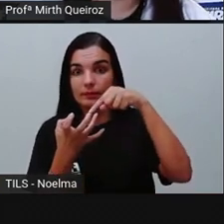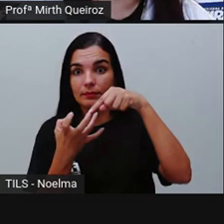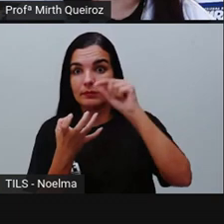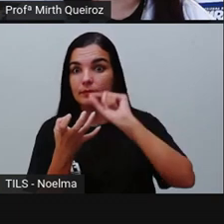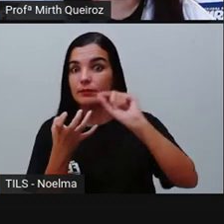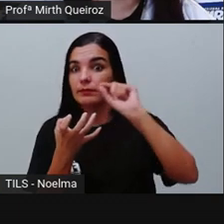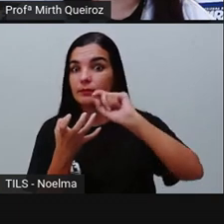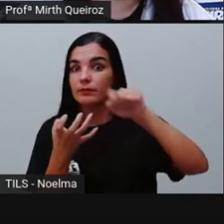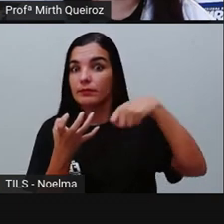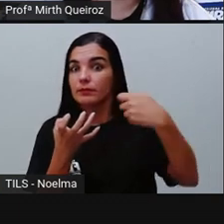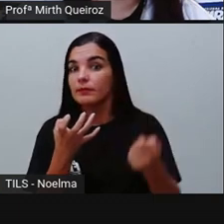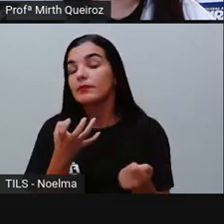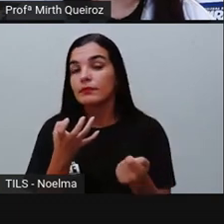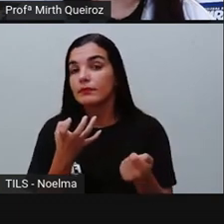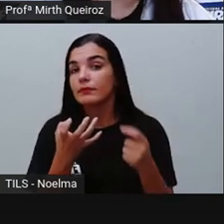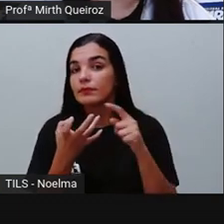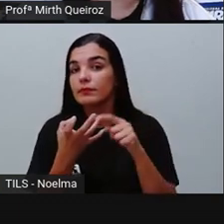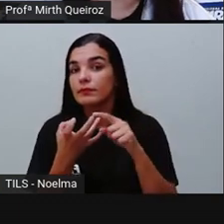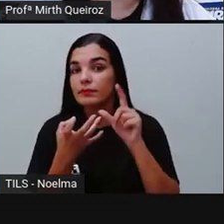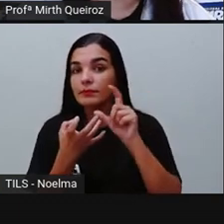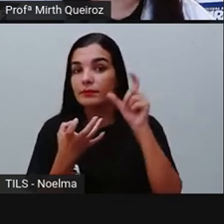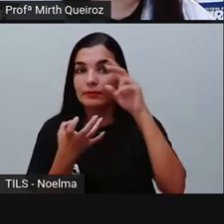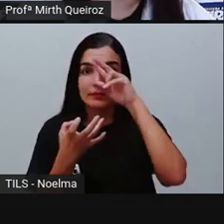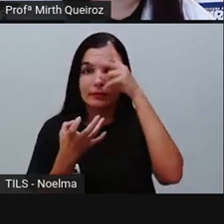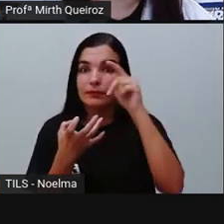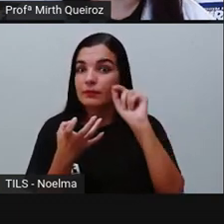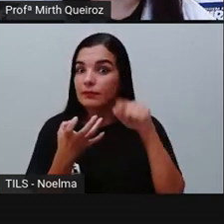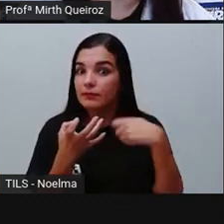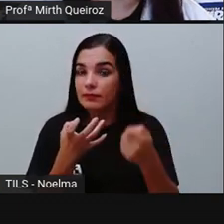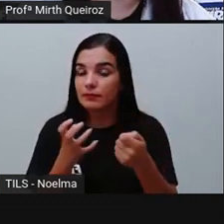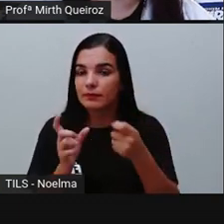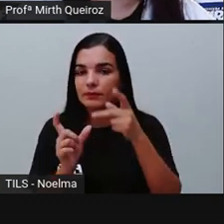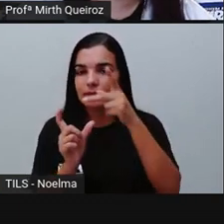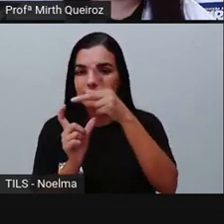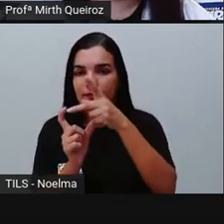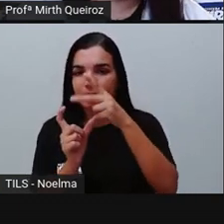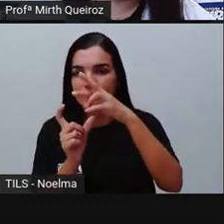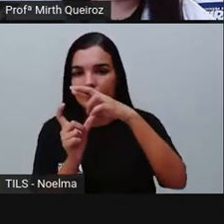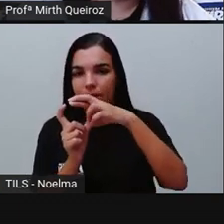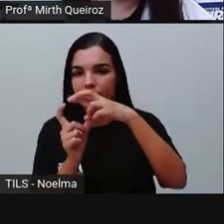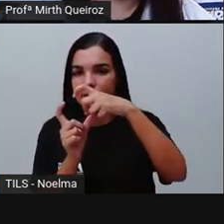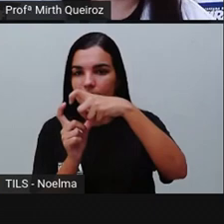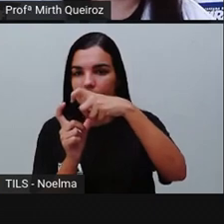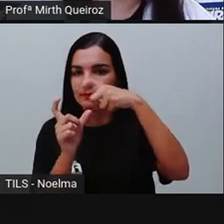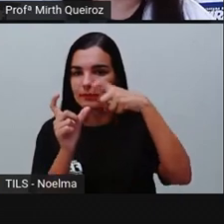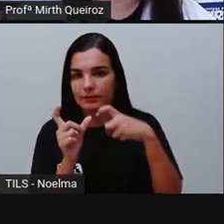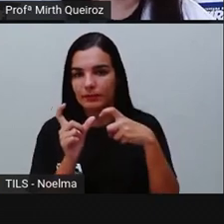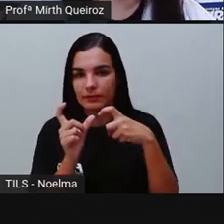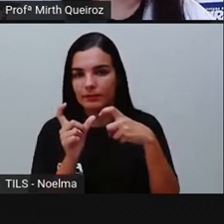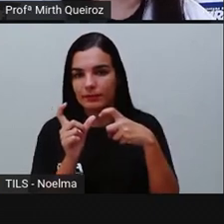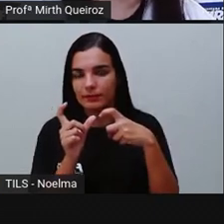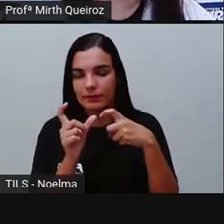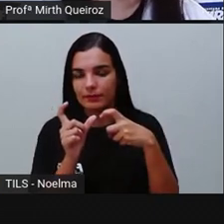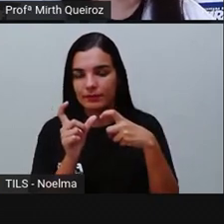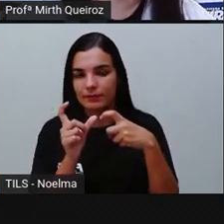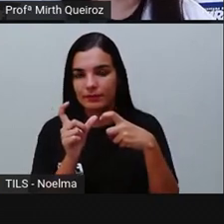sílaba é a sílaba tônica, então nós podemos classificar essa palavra como o quê? Como pró